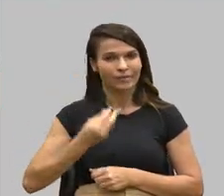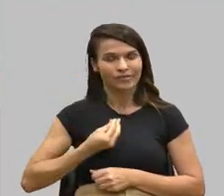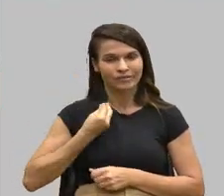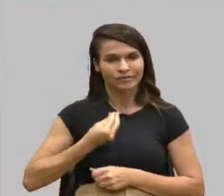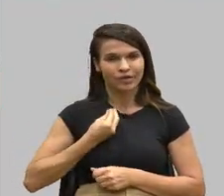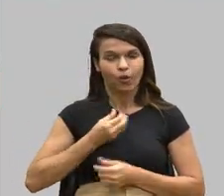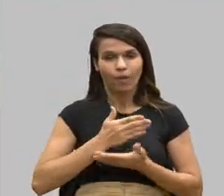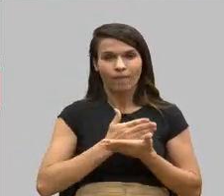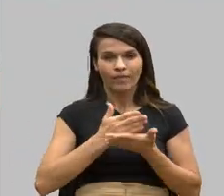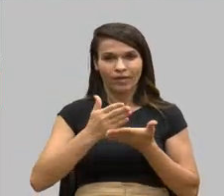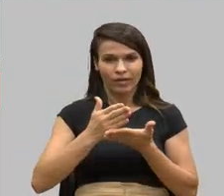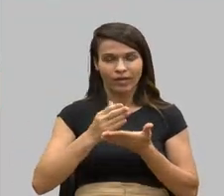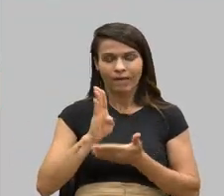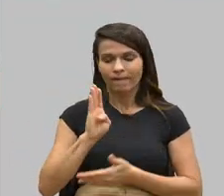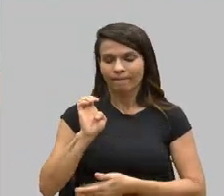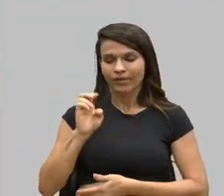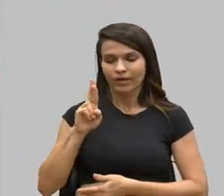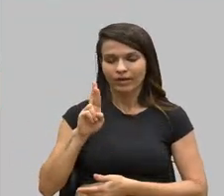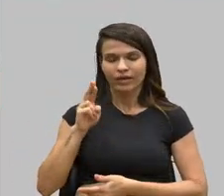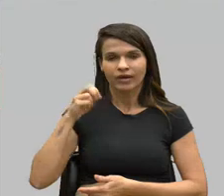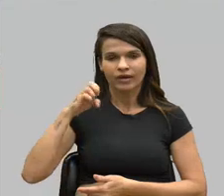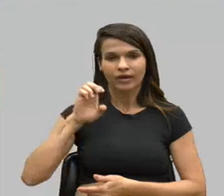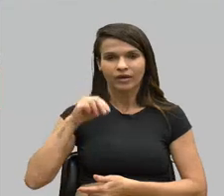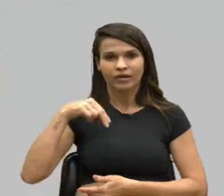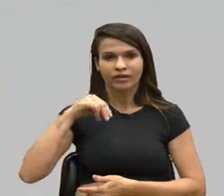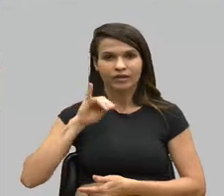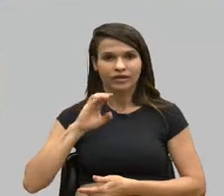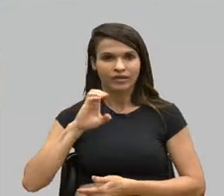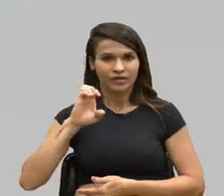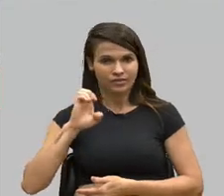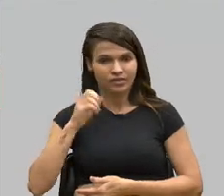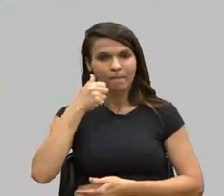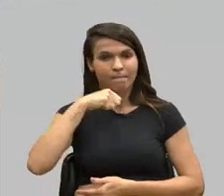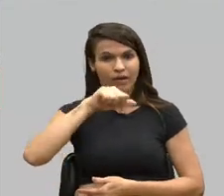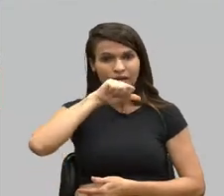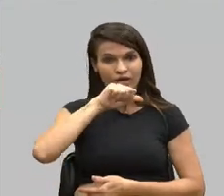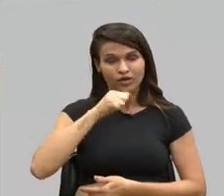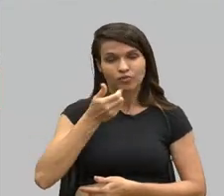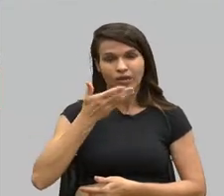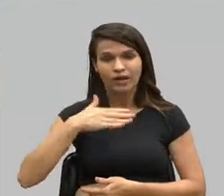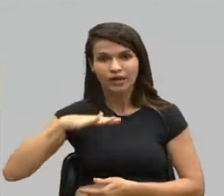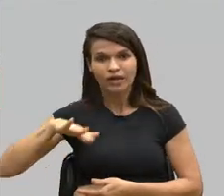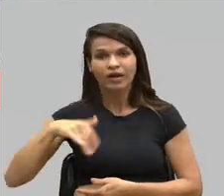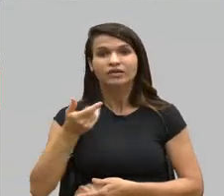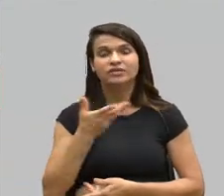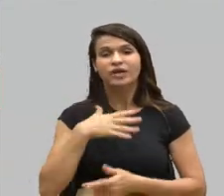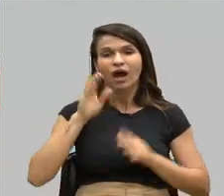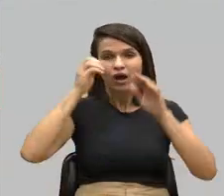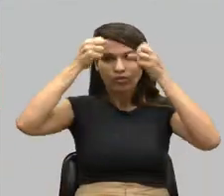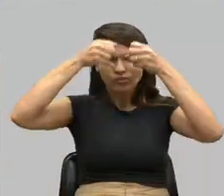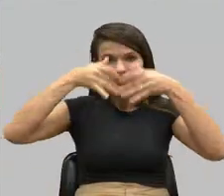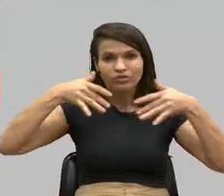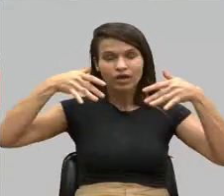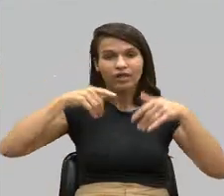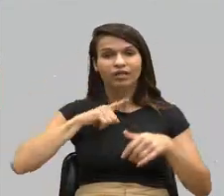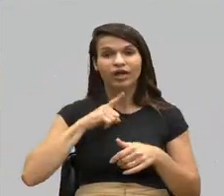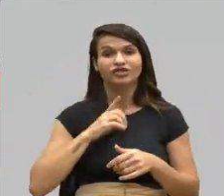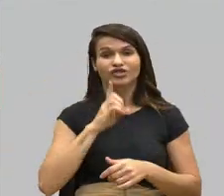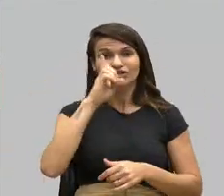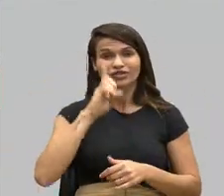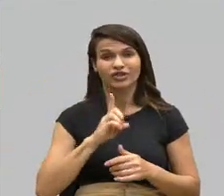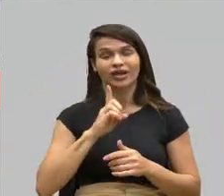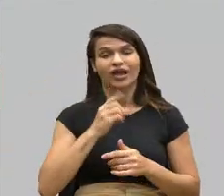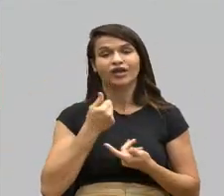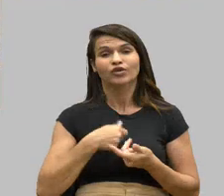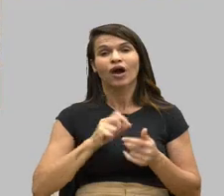começar aqui com a Berenice Gomes dos Santos, mãe de uma criança autista, que tem direito a cinco minutos de fala. Por favor,